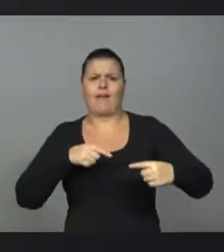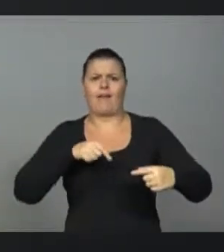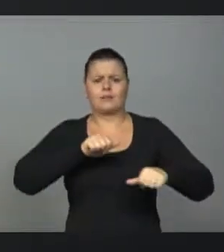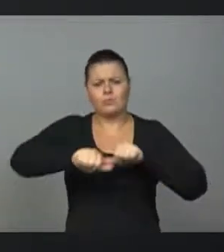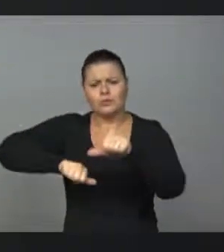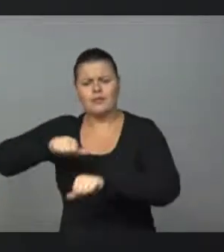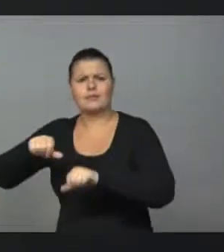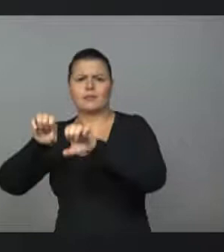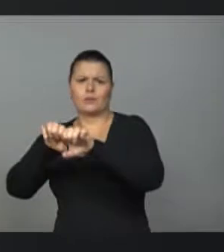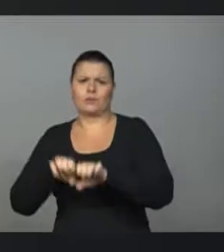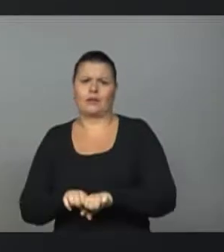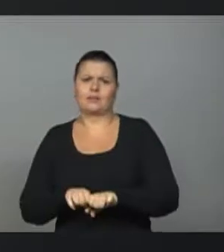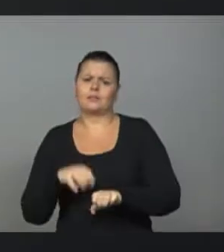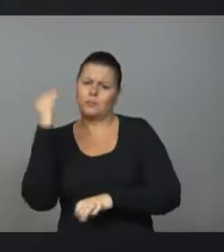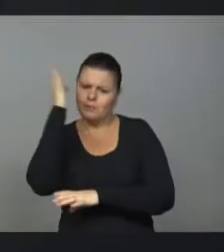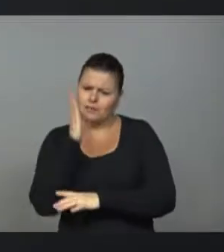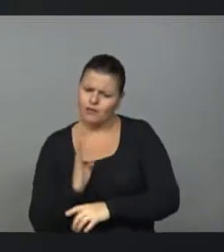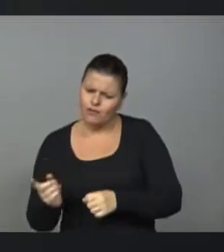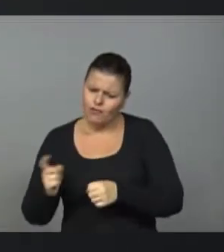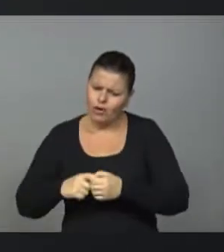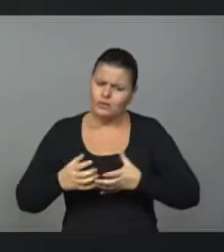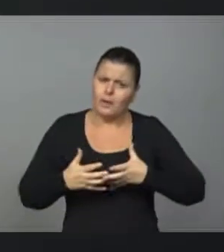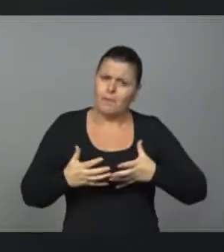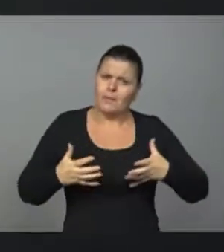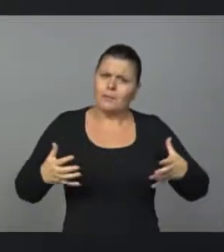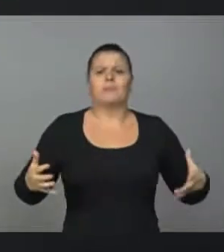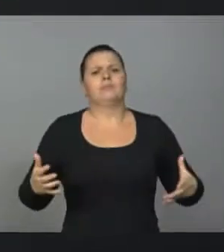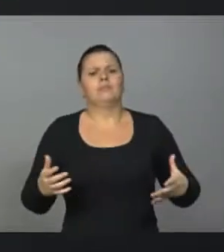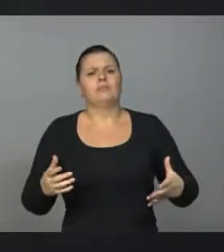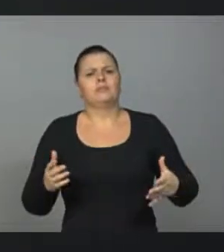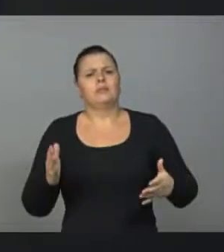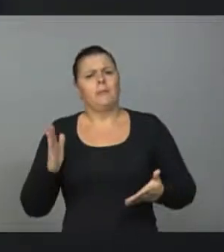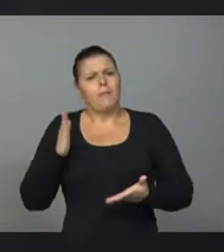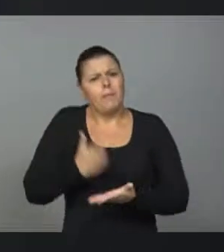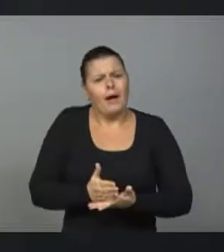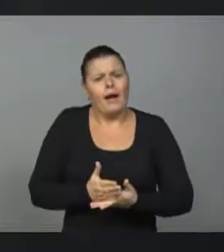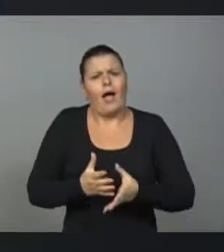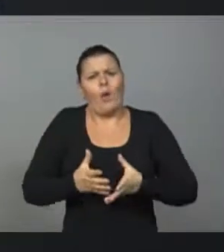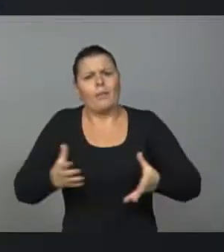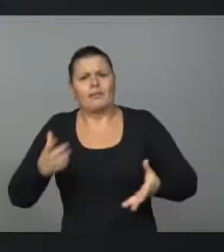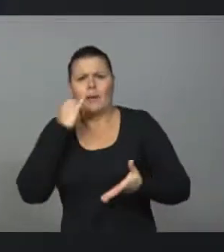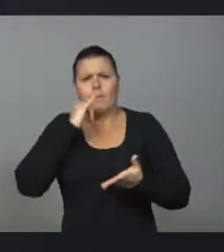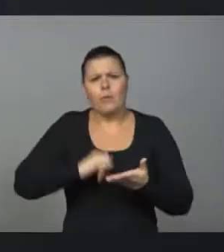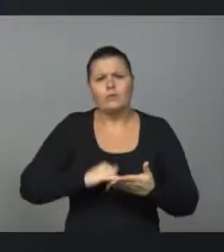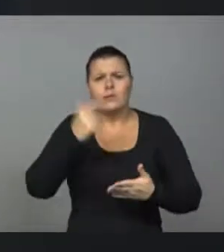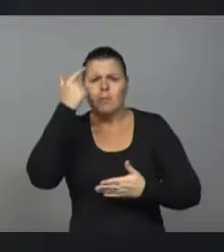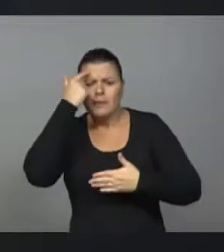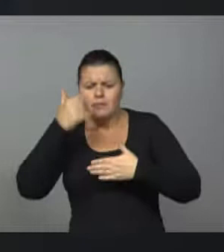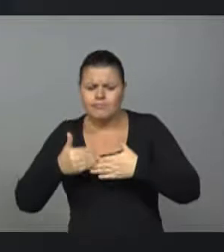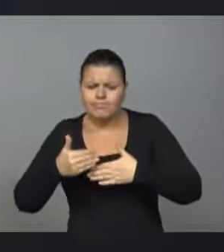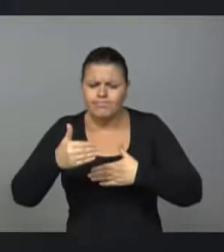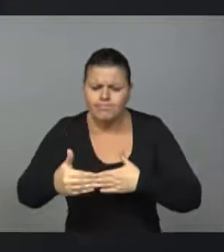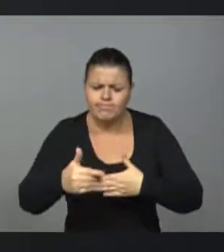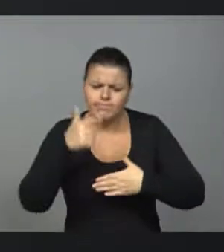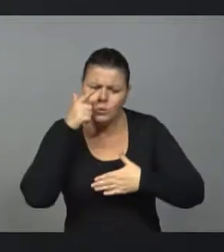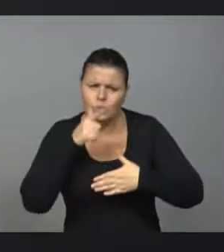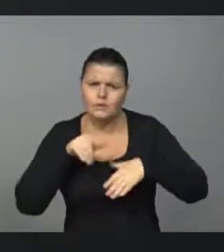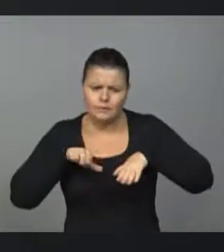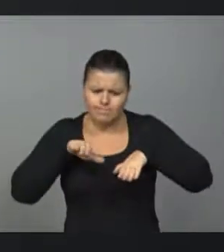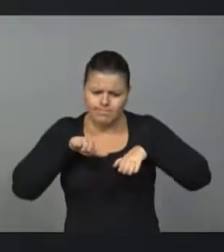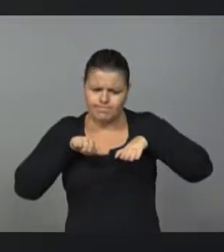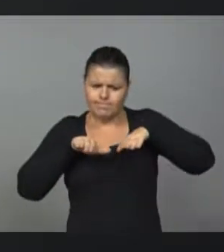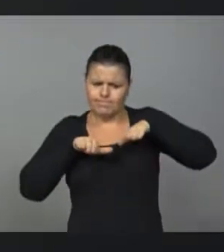Brasil volte a crescer, para que a gente deixe de aumentar impostos, possa pensar ali na frente em alcançar o equilíbrio, reduzir